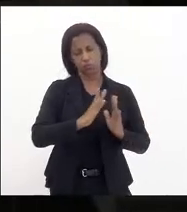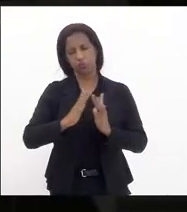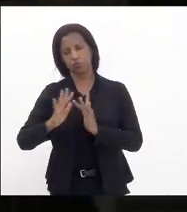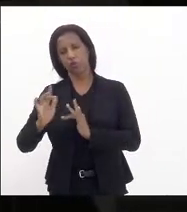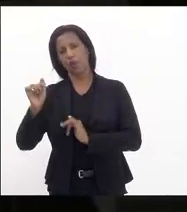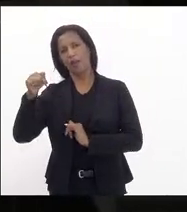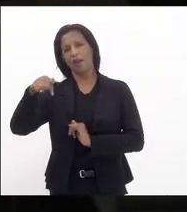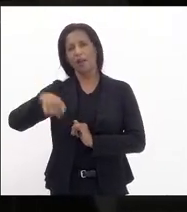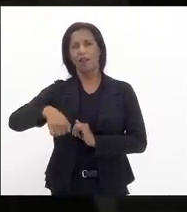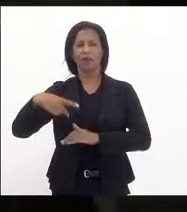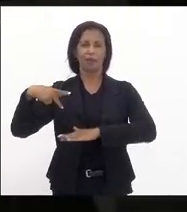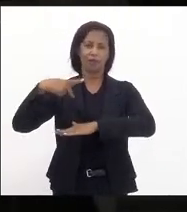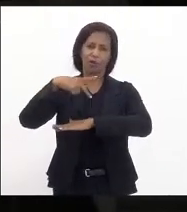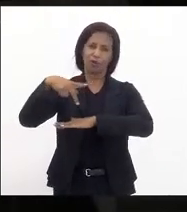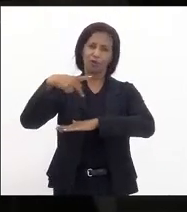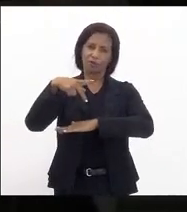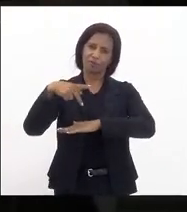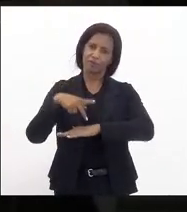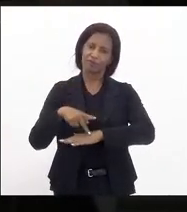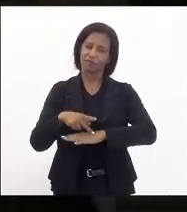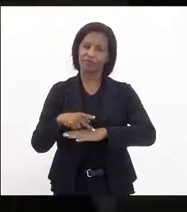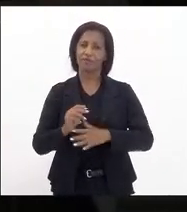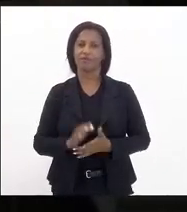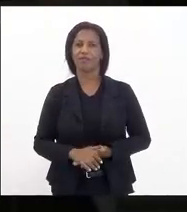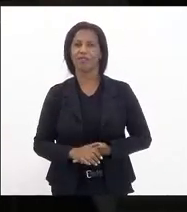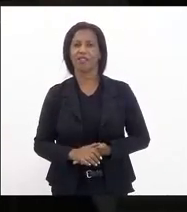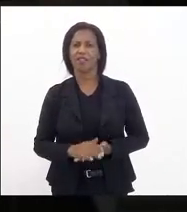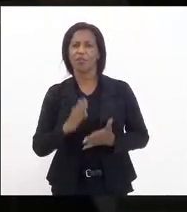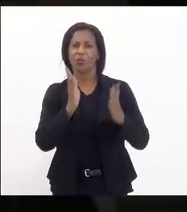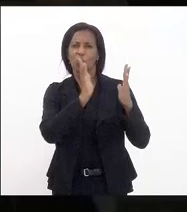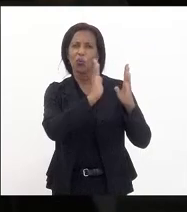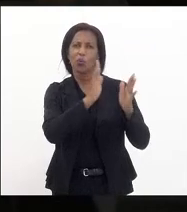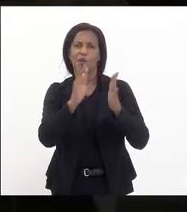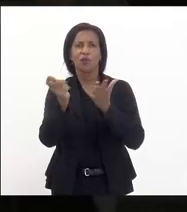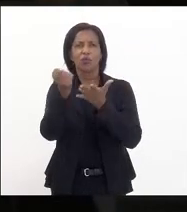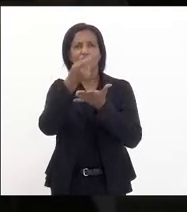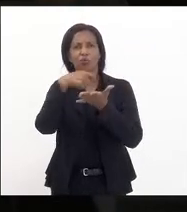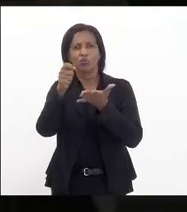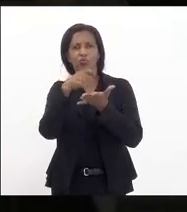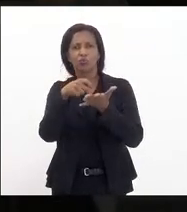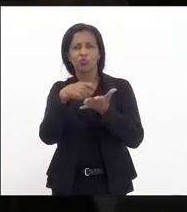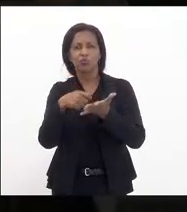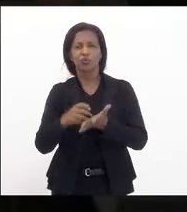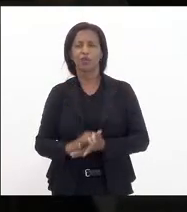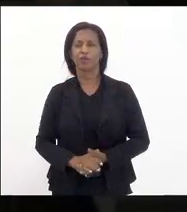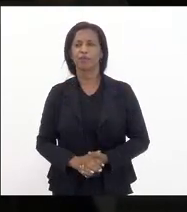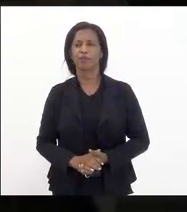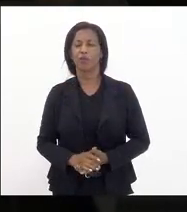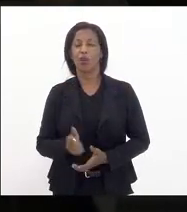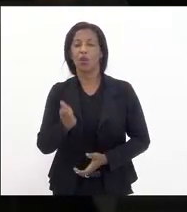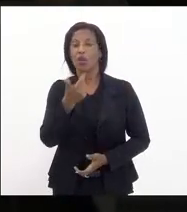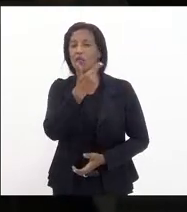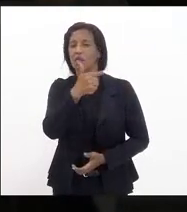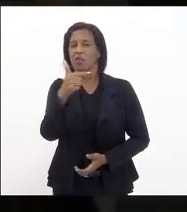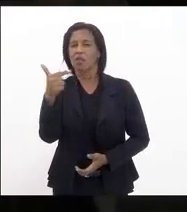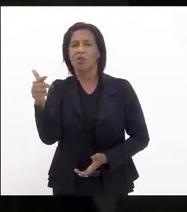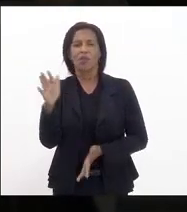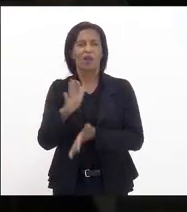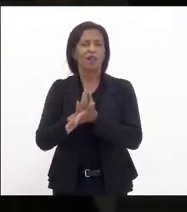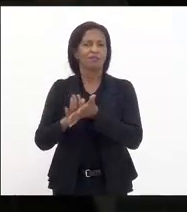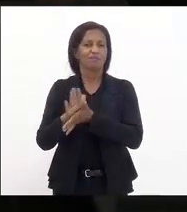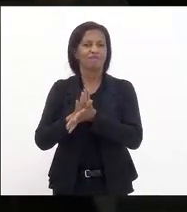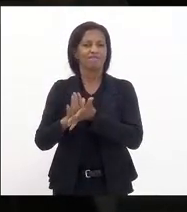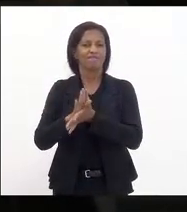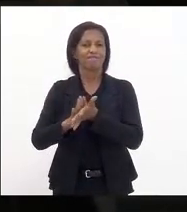pelo nosso país e com seus livros escritos que não há redenção para o